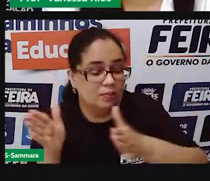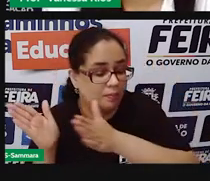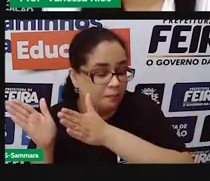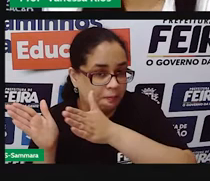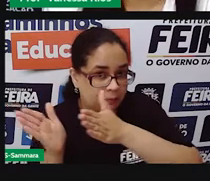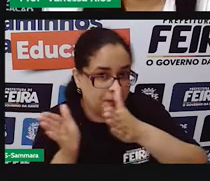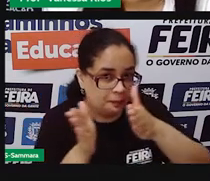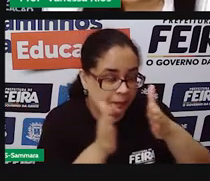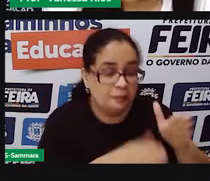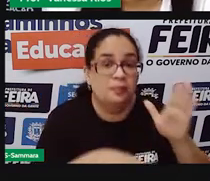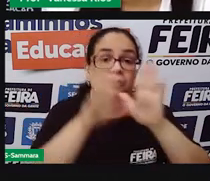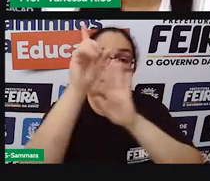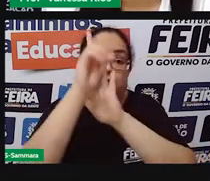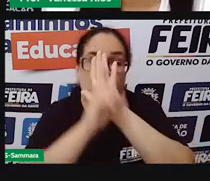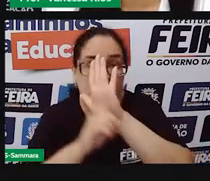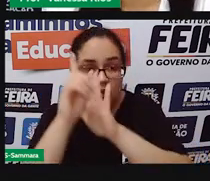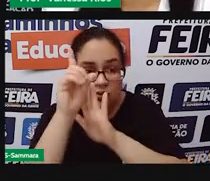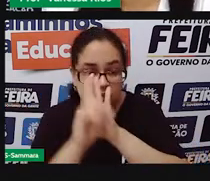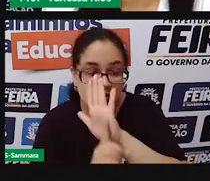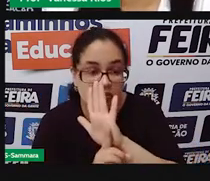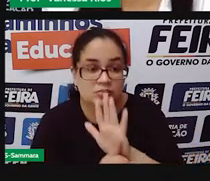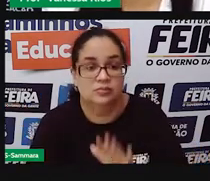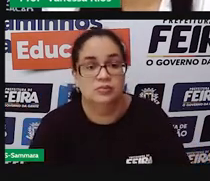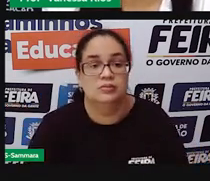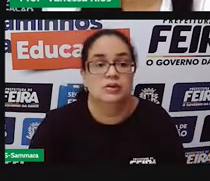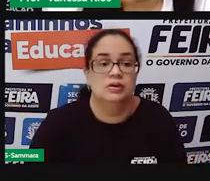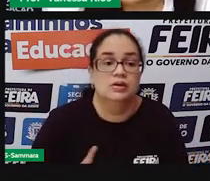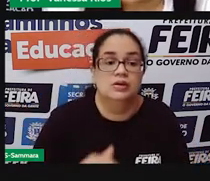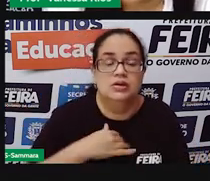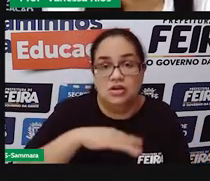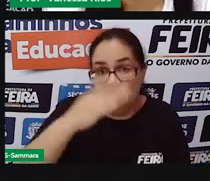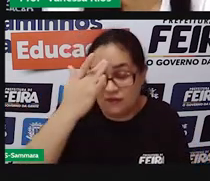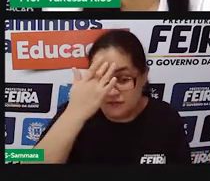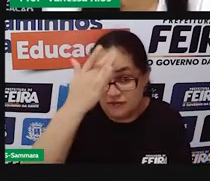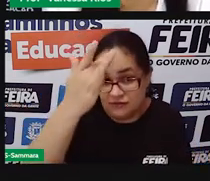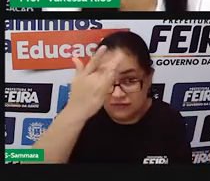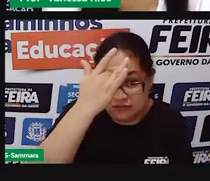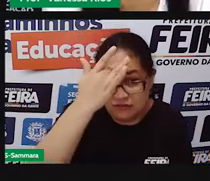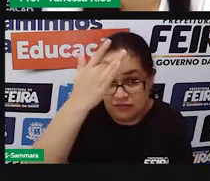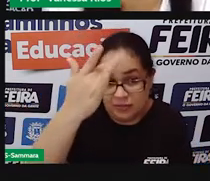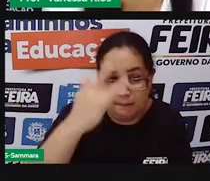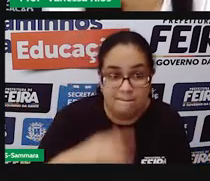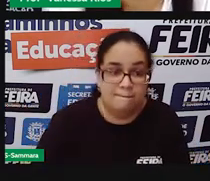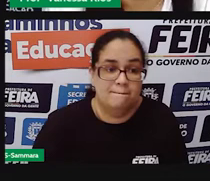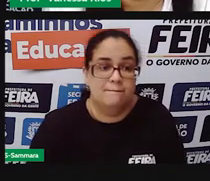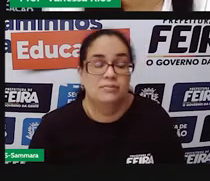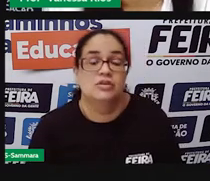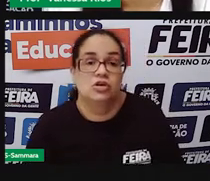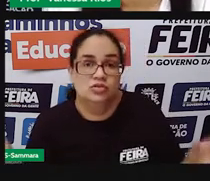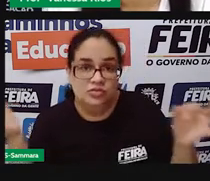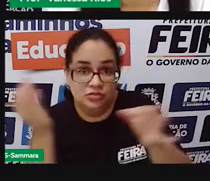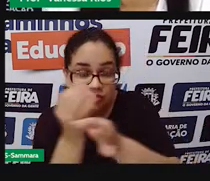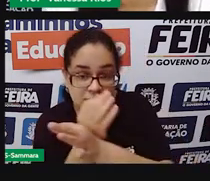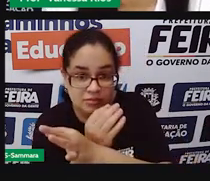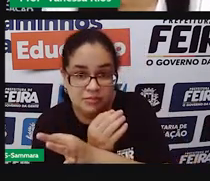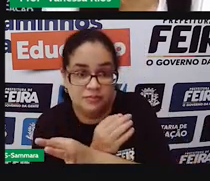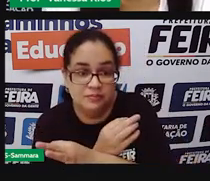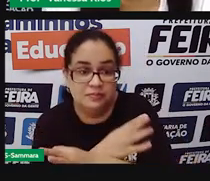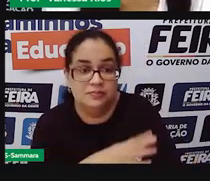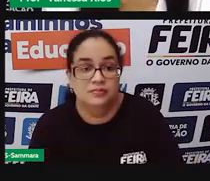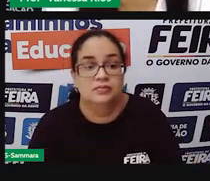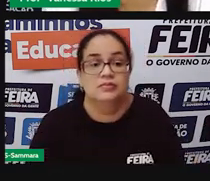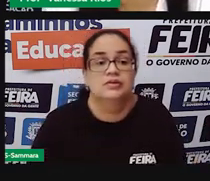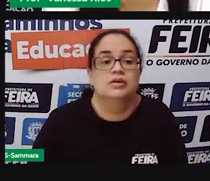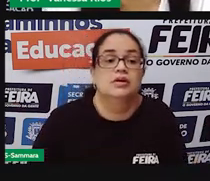foram adquiridos, nem sempre de forma fácil, né, nem sempre de forma pronta, através de